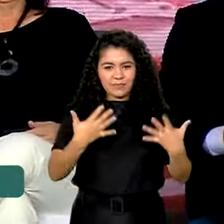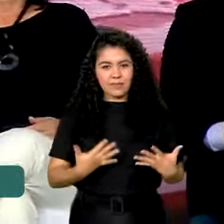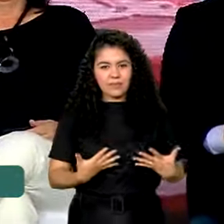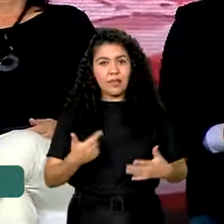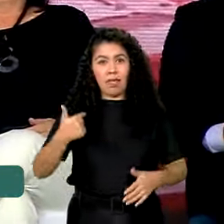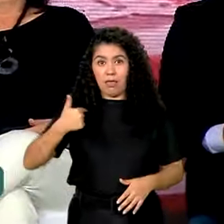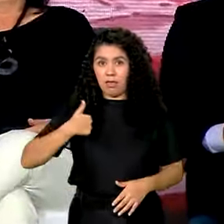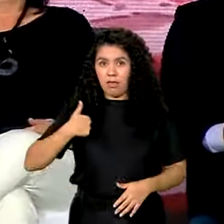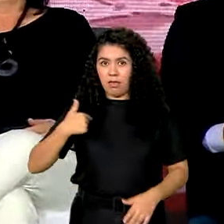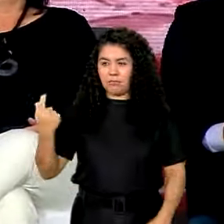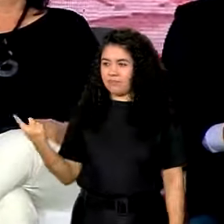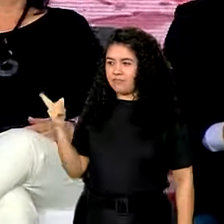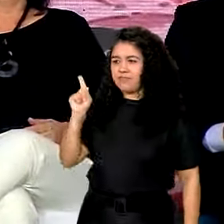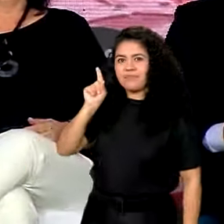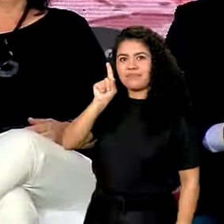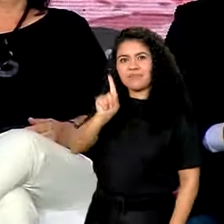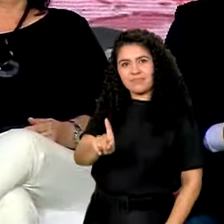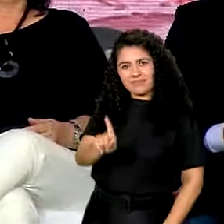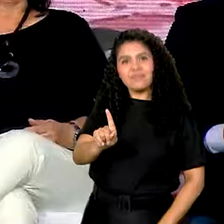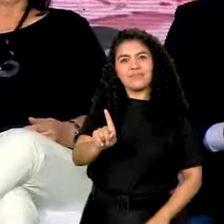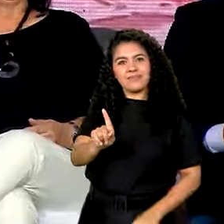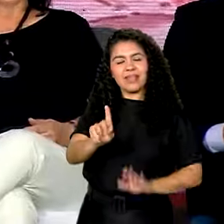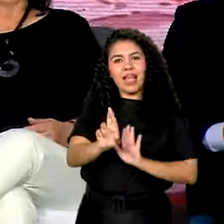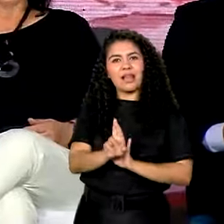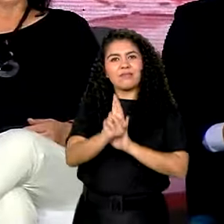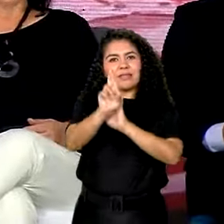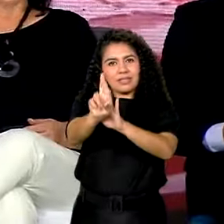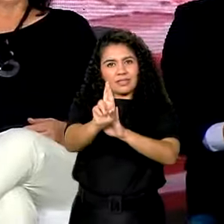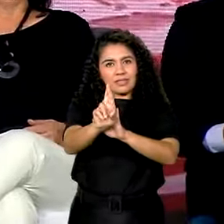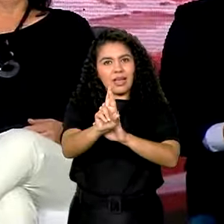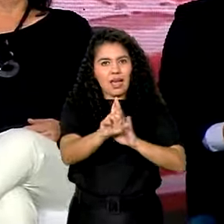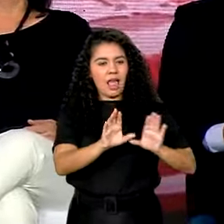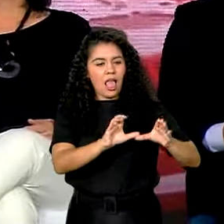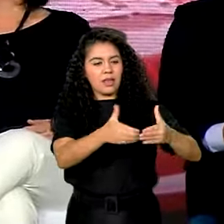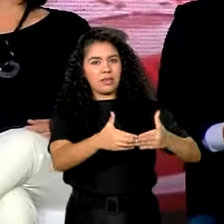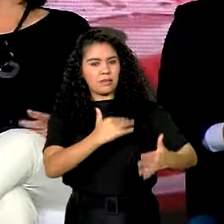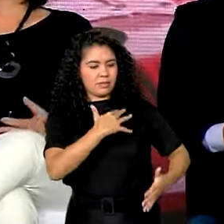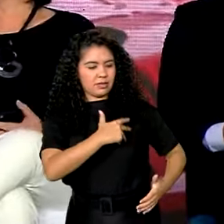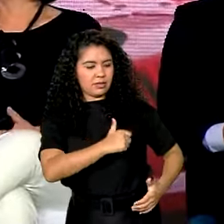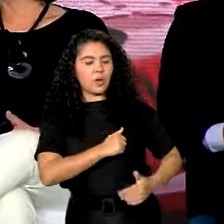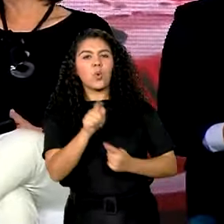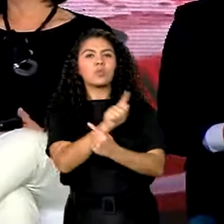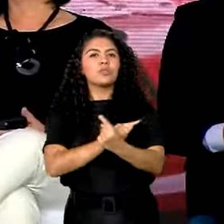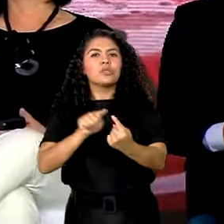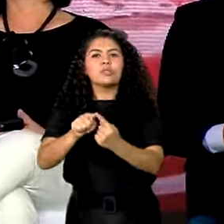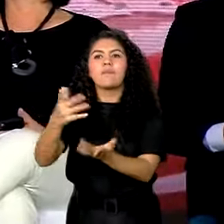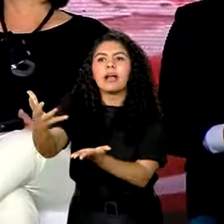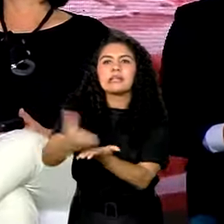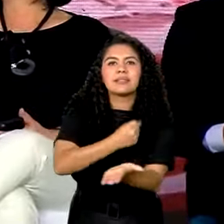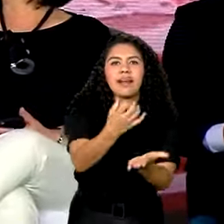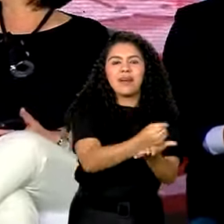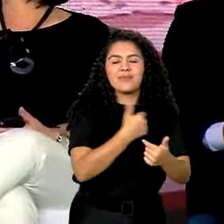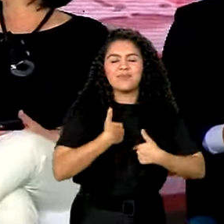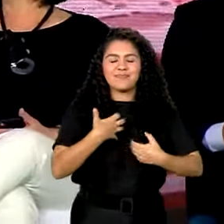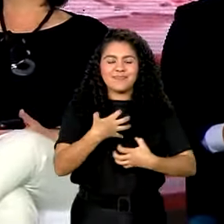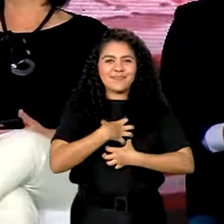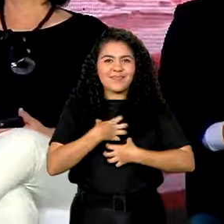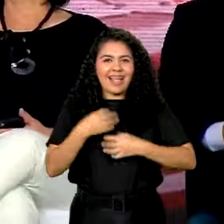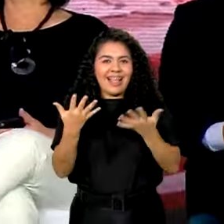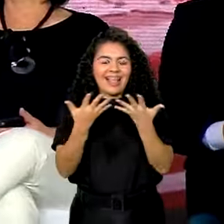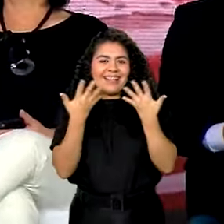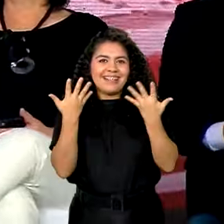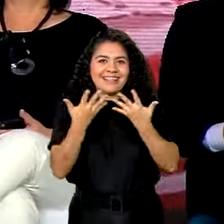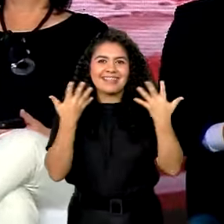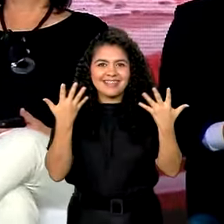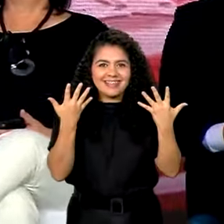o nosso SAMU, que a nossa missão é unir para salvar, tem sido com alegria para todos nós